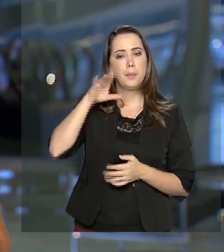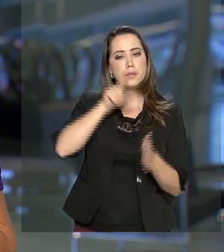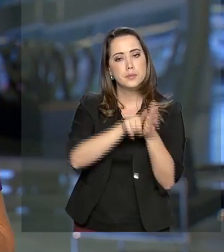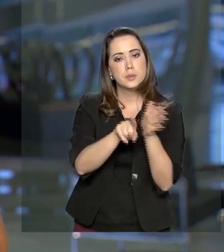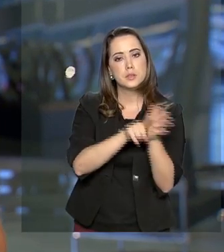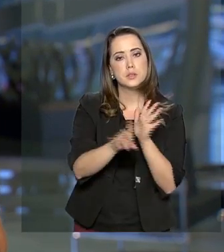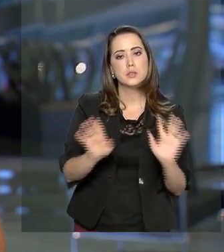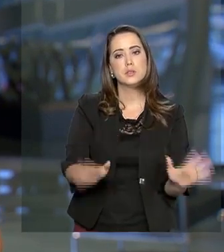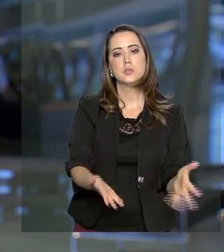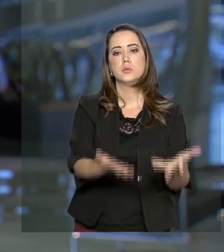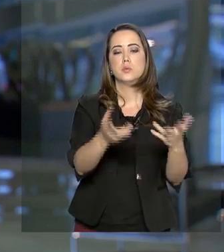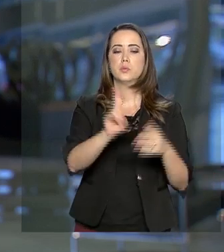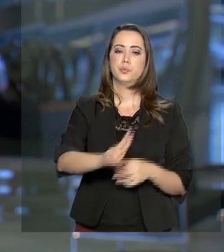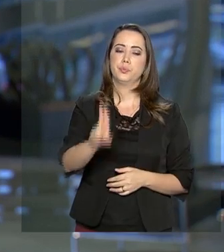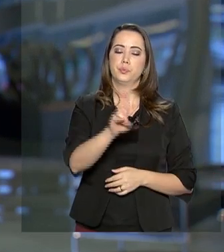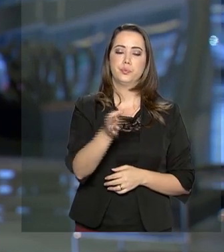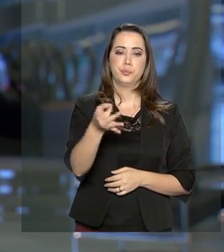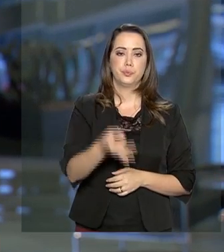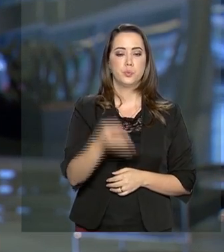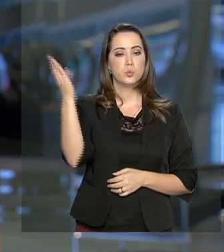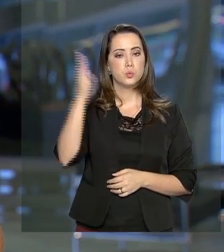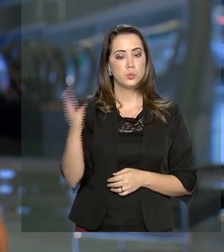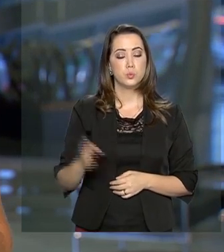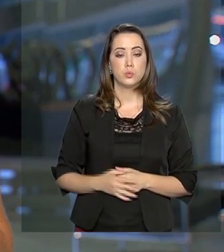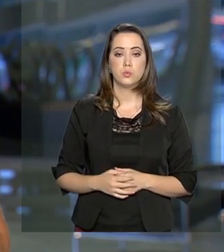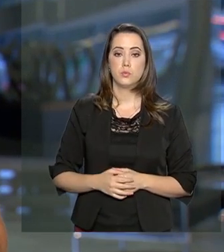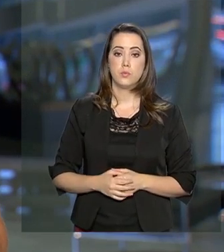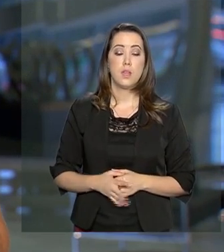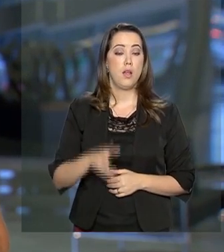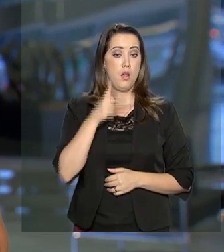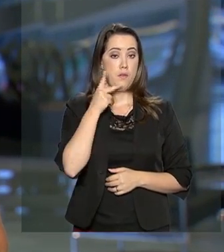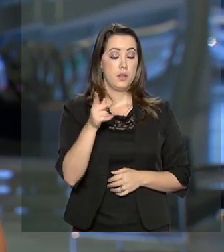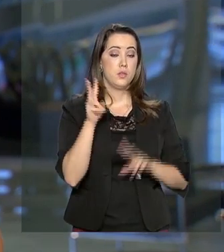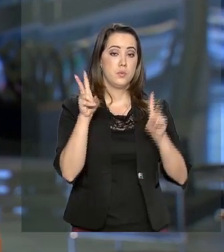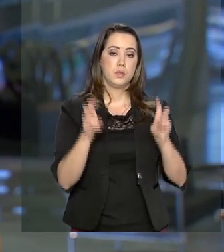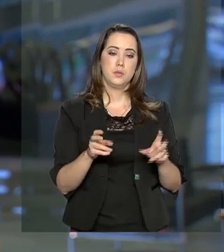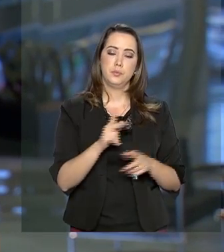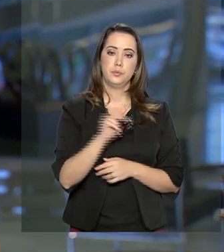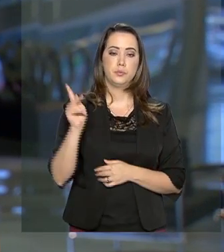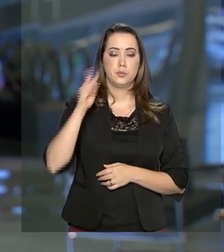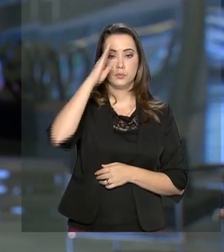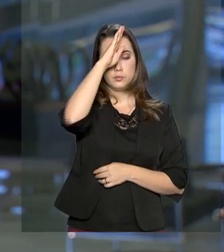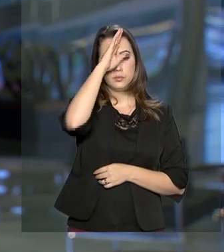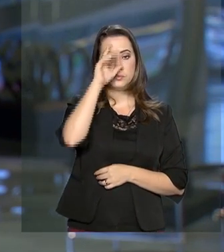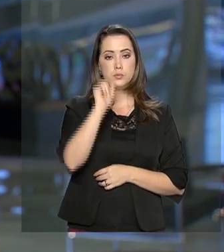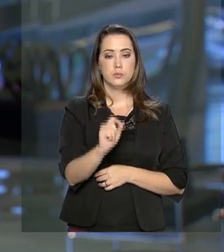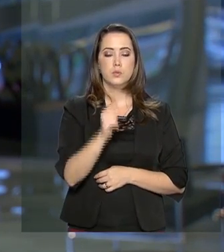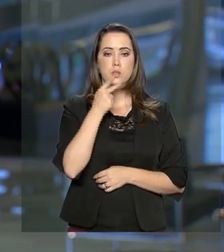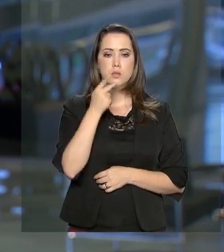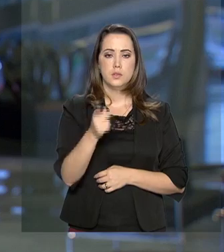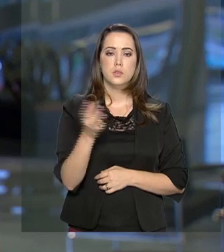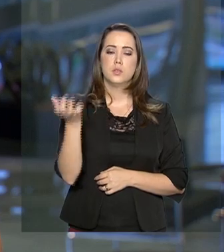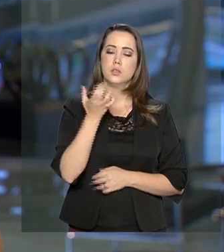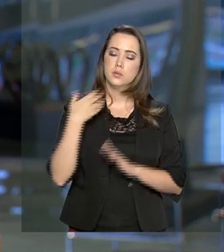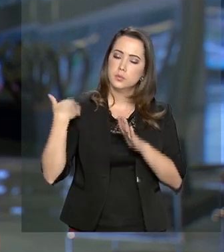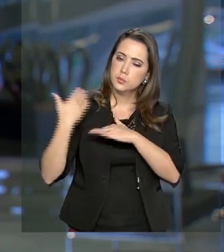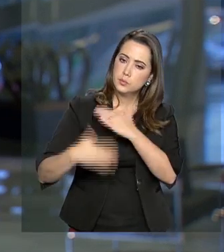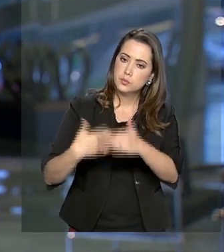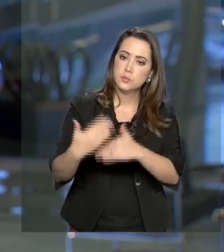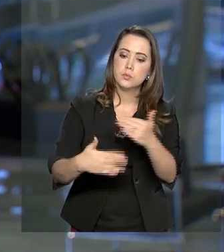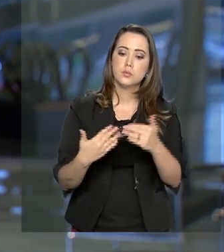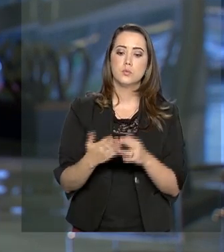produção e o uso do grafeno no Brasil. Ao falar sobre esse assunto, o presidente Jair Bolsonaro disse que quer manter